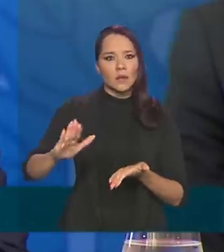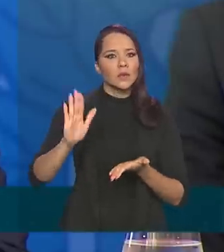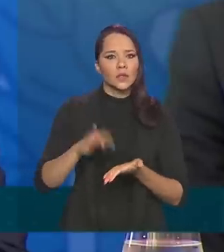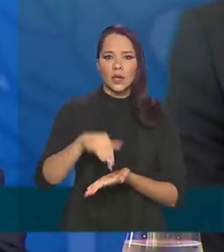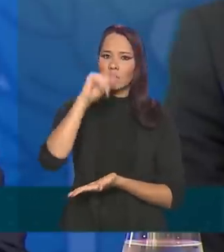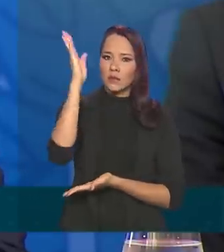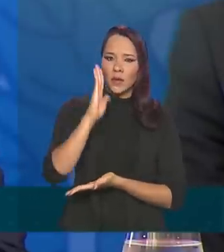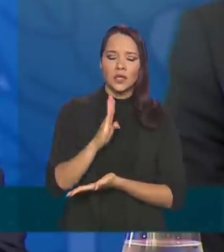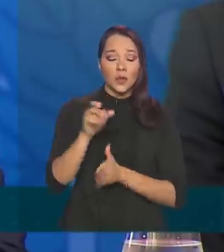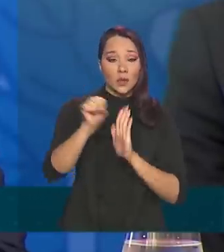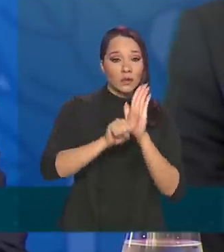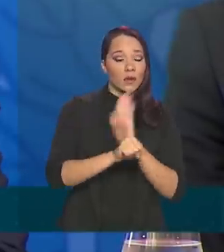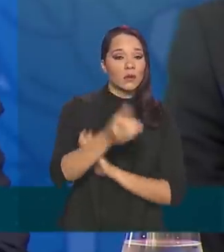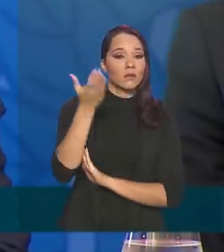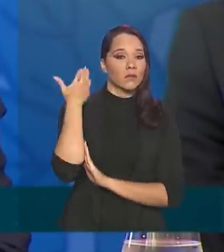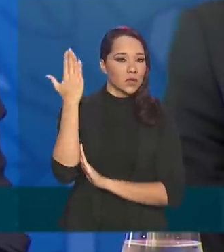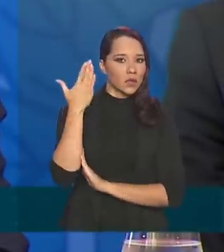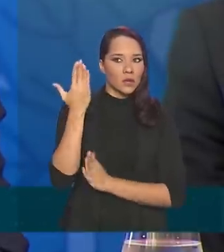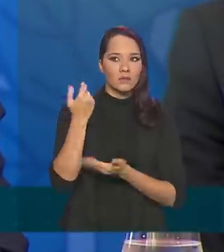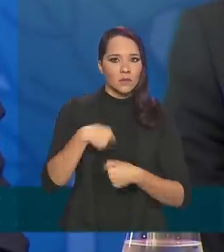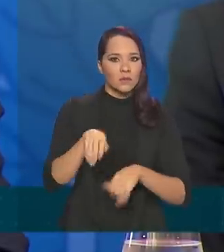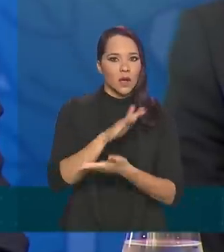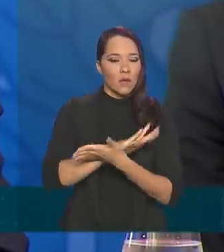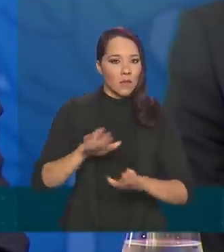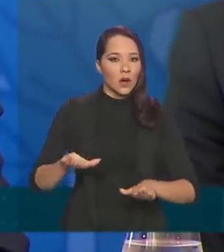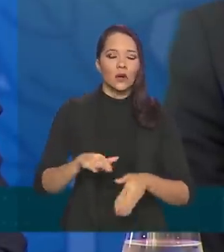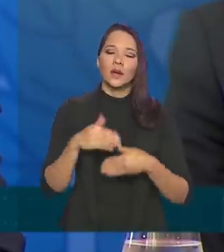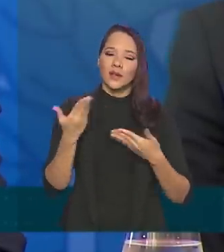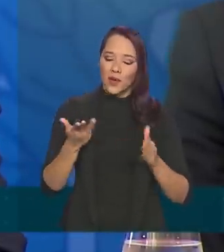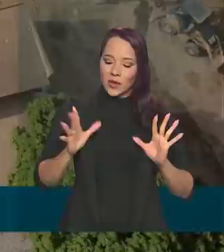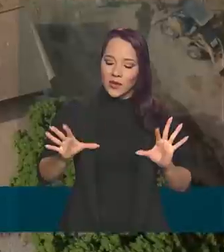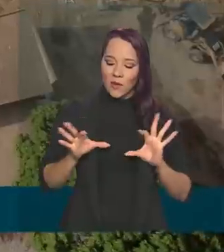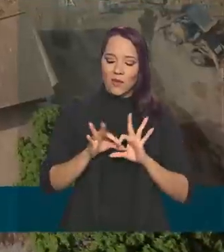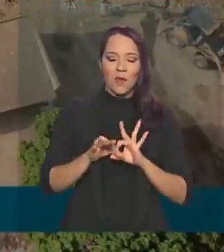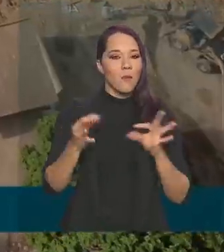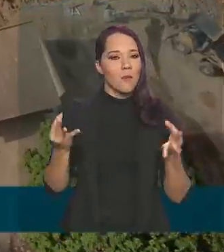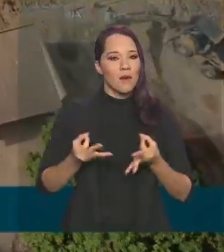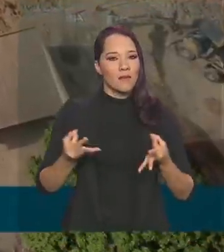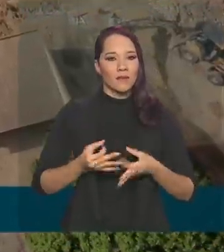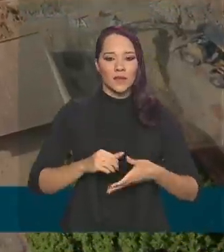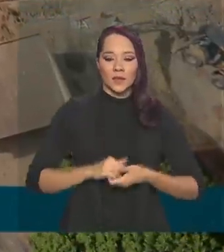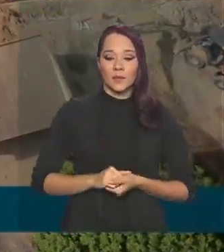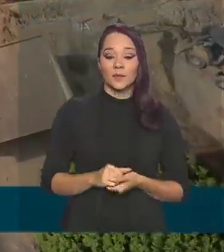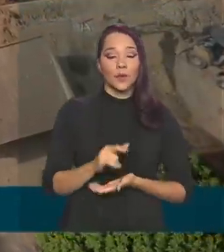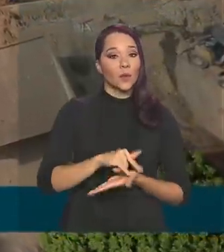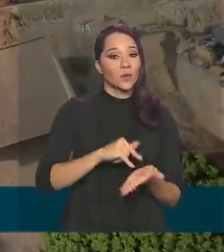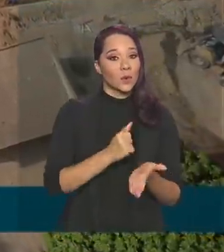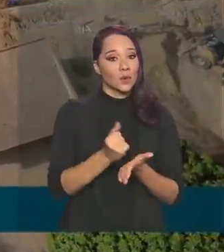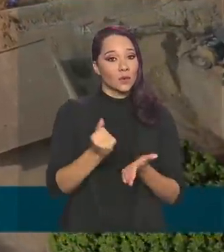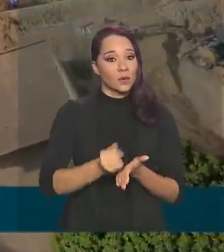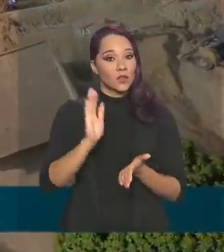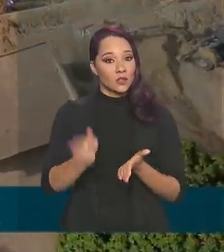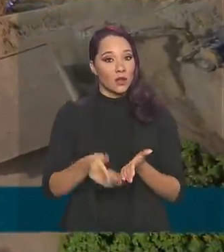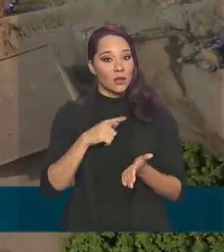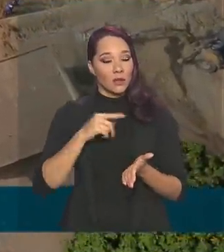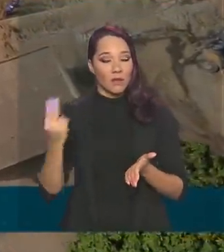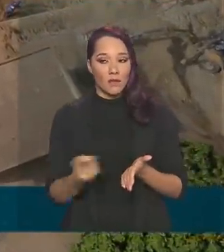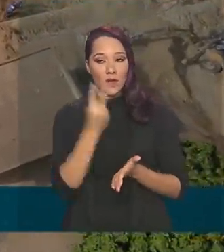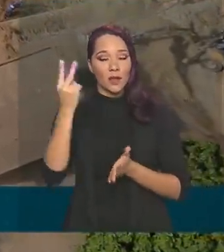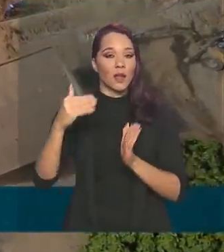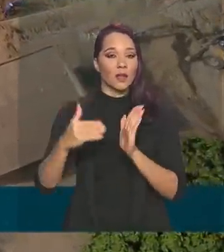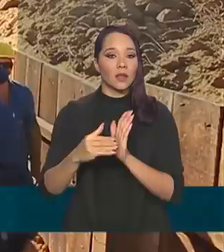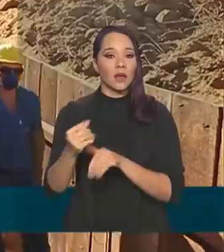nosso país desde o século passado. Então esse é um casamento perfeito. Os contratos já existentes terão validade até